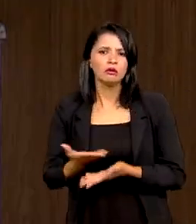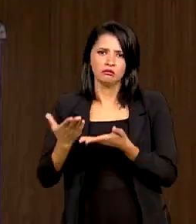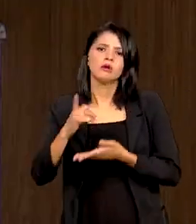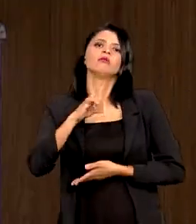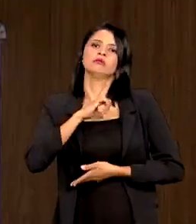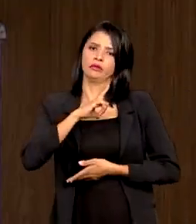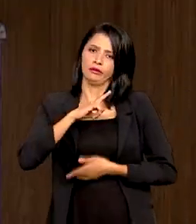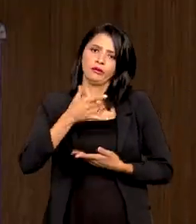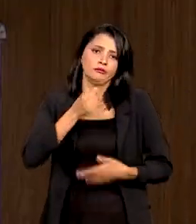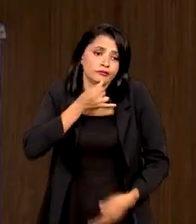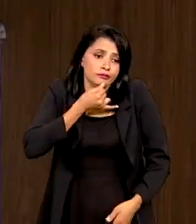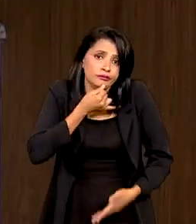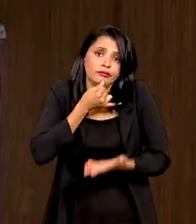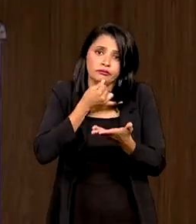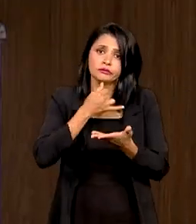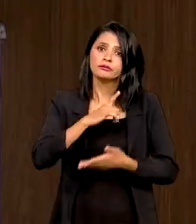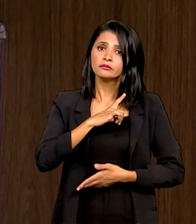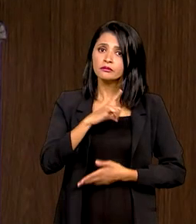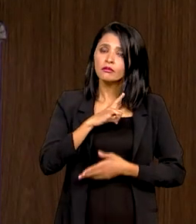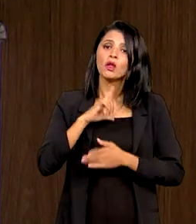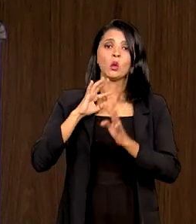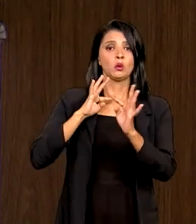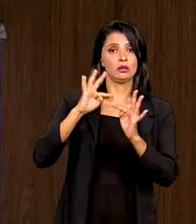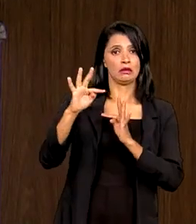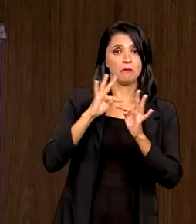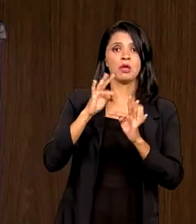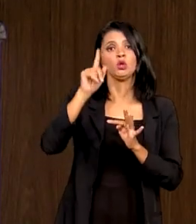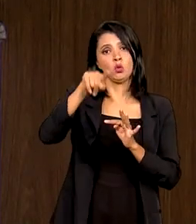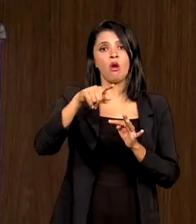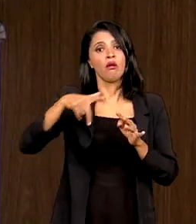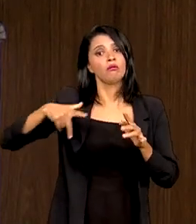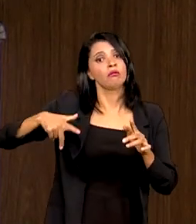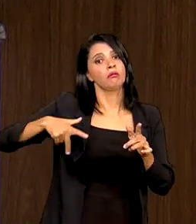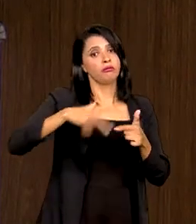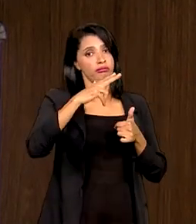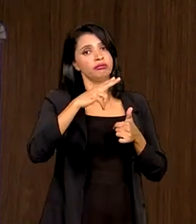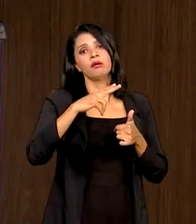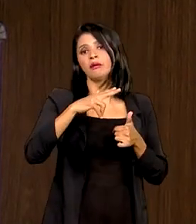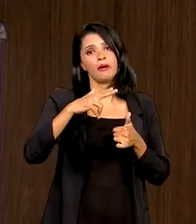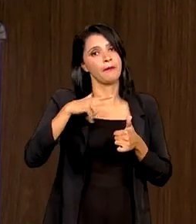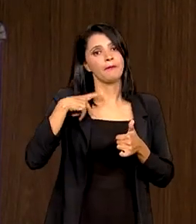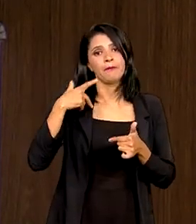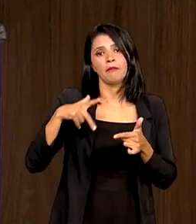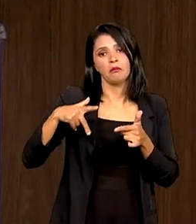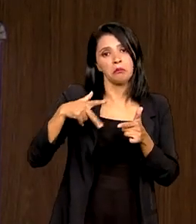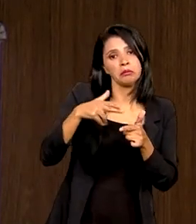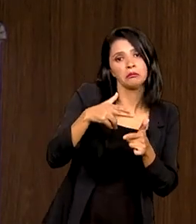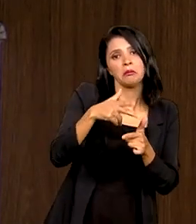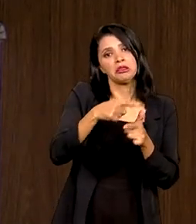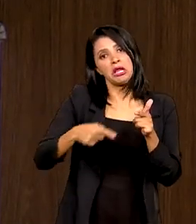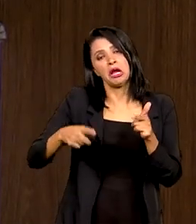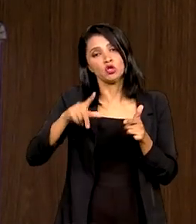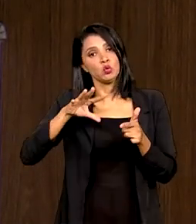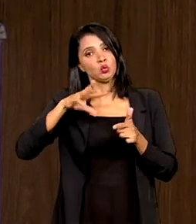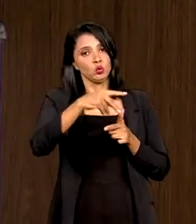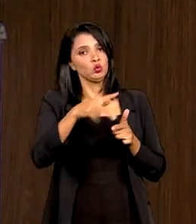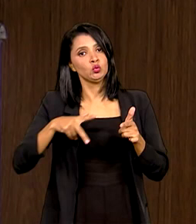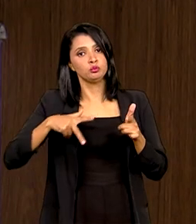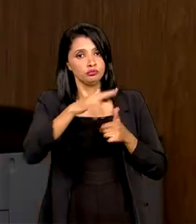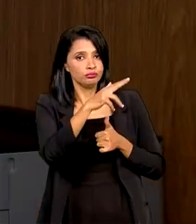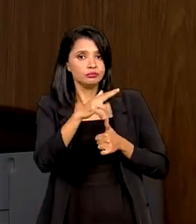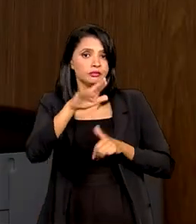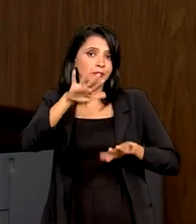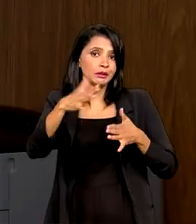existe, infelizmente o tratamento é uma mutilação, ou seja, a perda parcial ou total do pênis, a depender do grau dessa